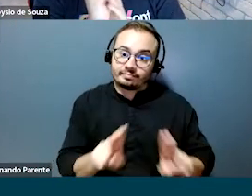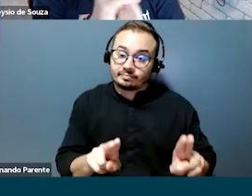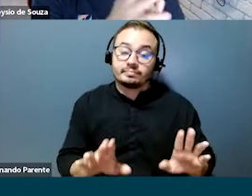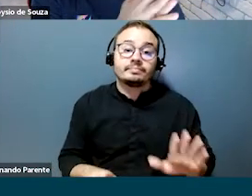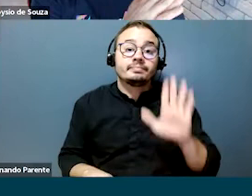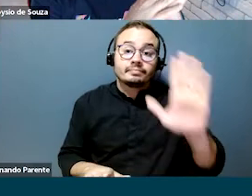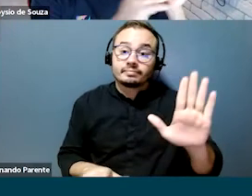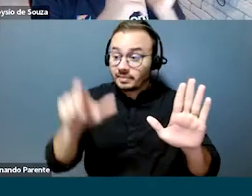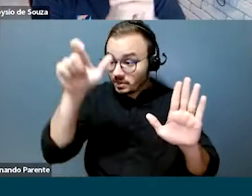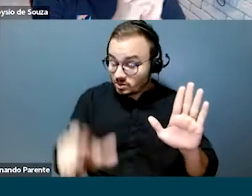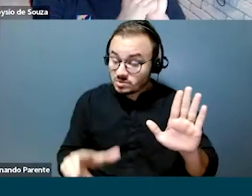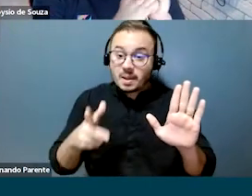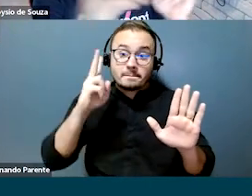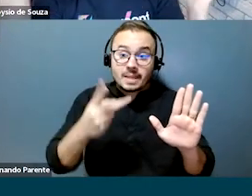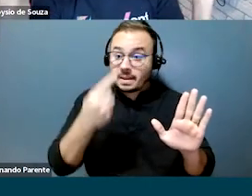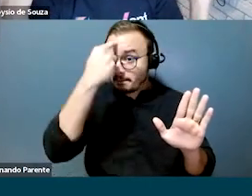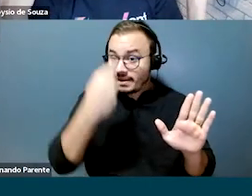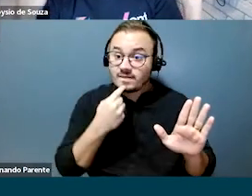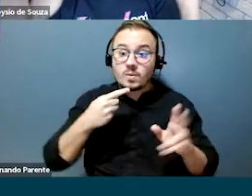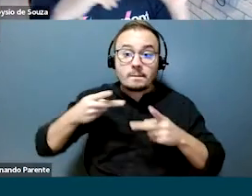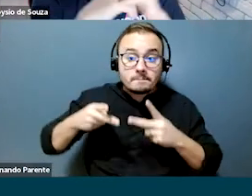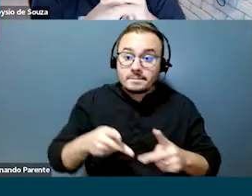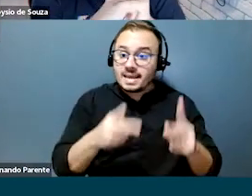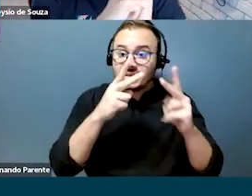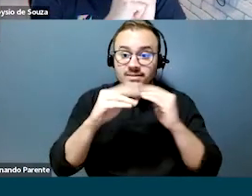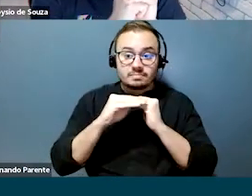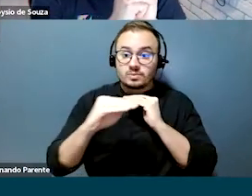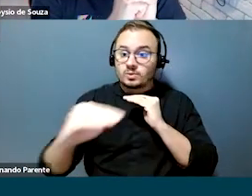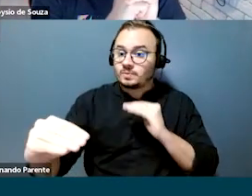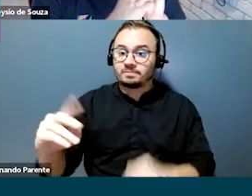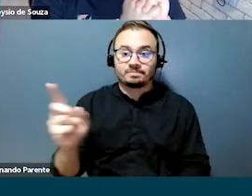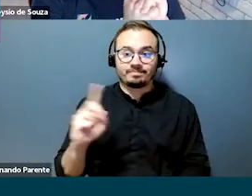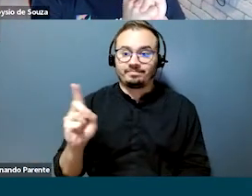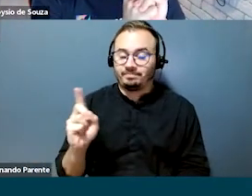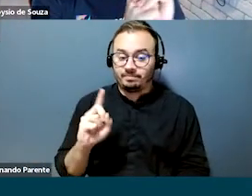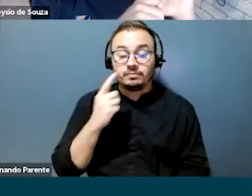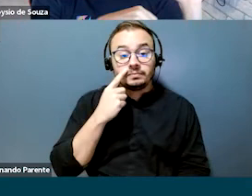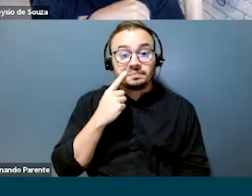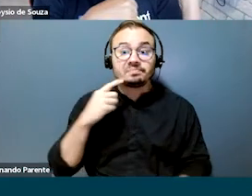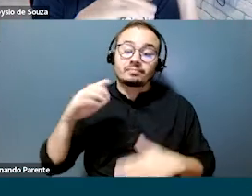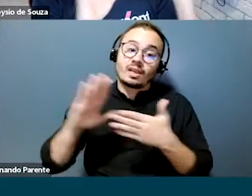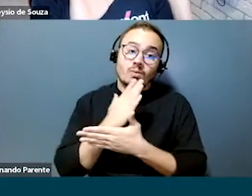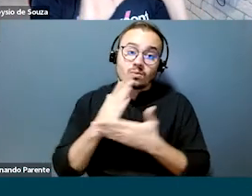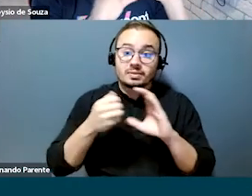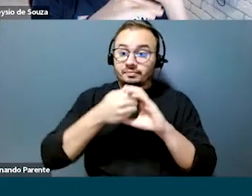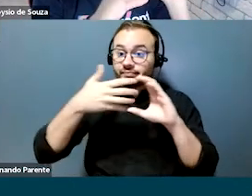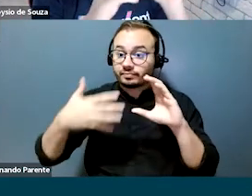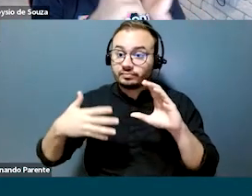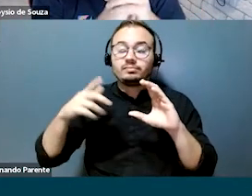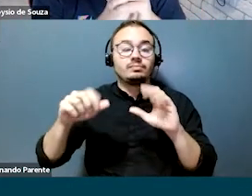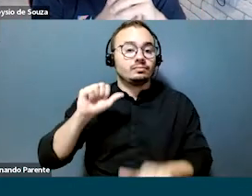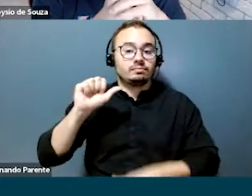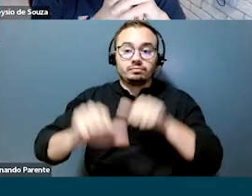ela mudou, ela não é mais aquela pessoa, né? Aspectos da jornada dela foram radicalmente